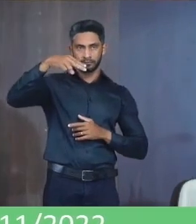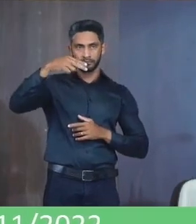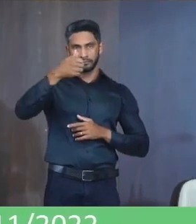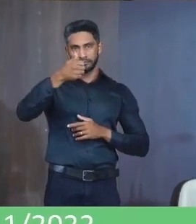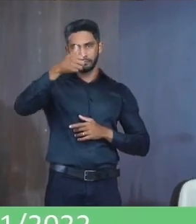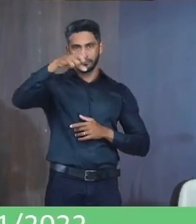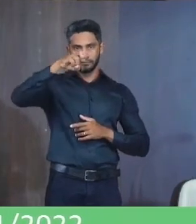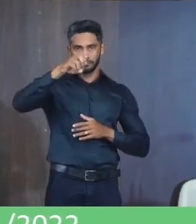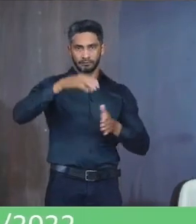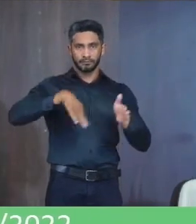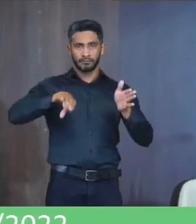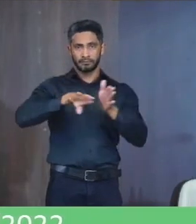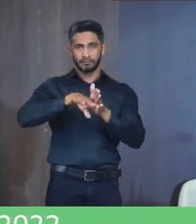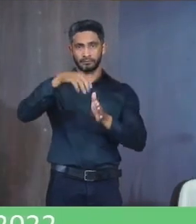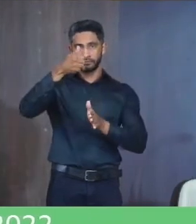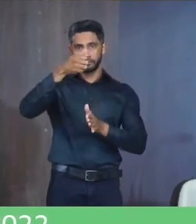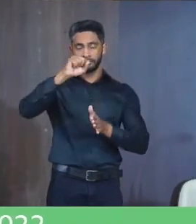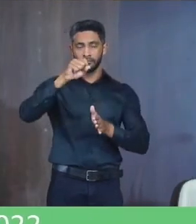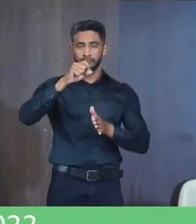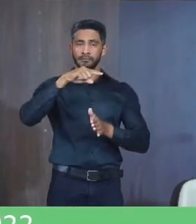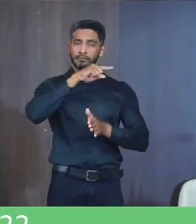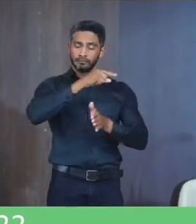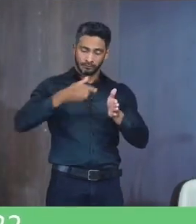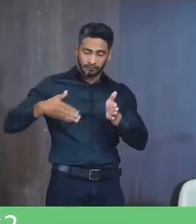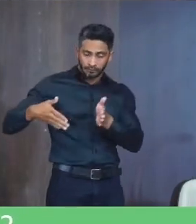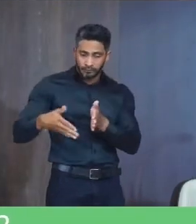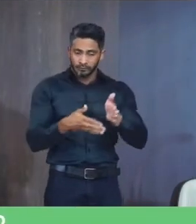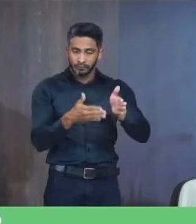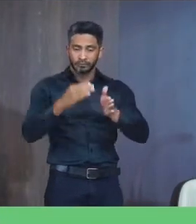15 às 18 horas Na praia Do copo sujo